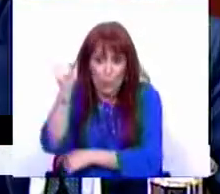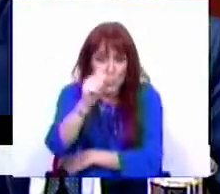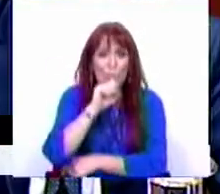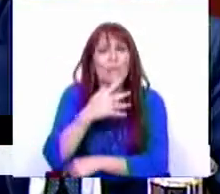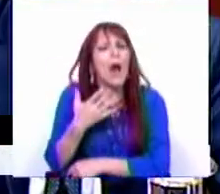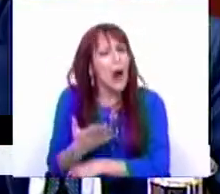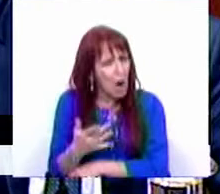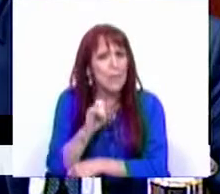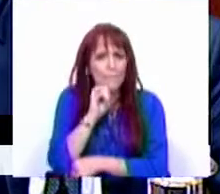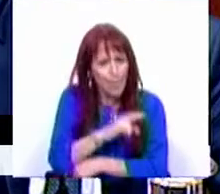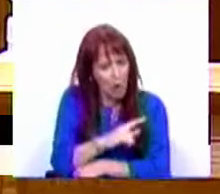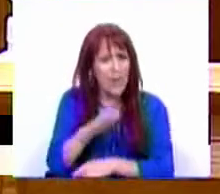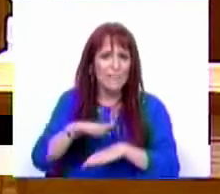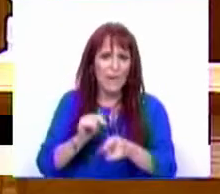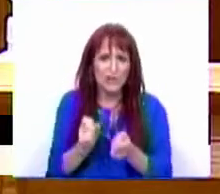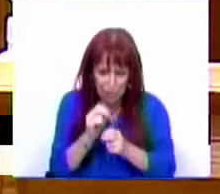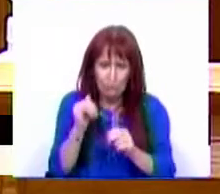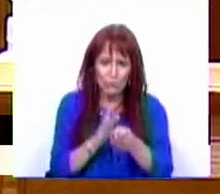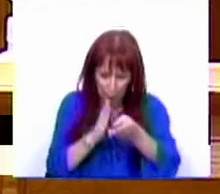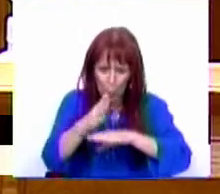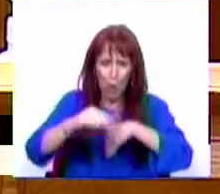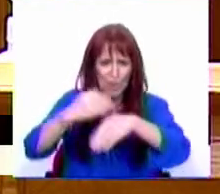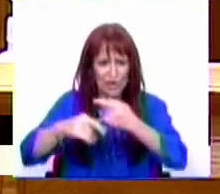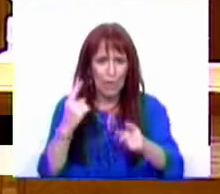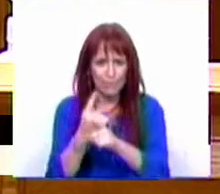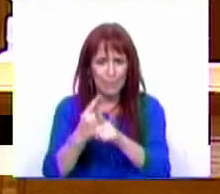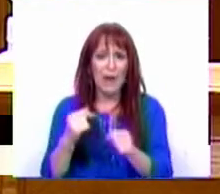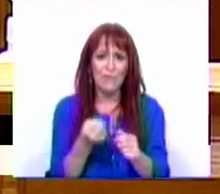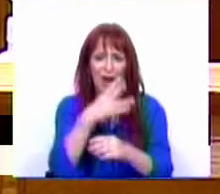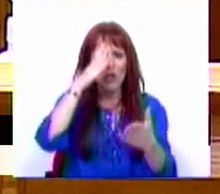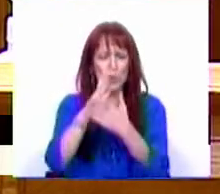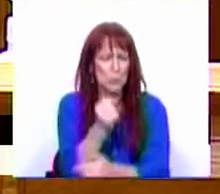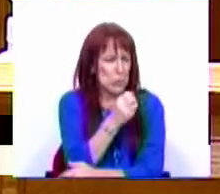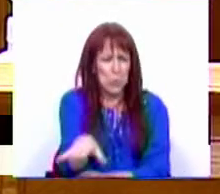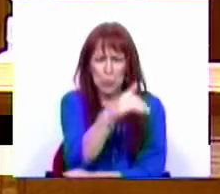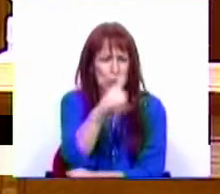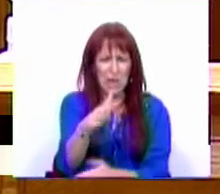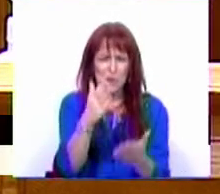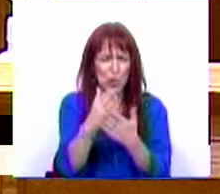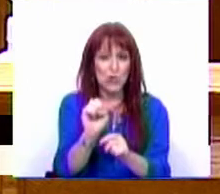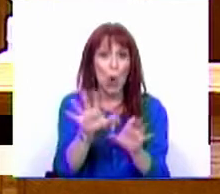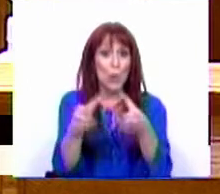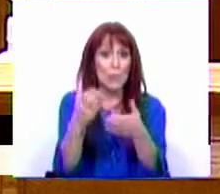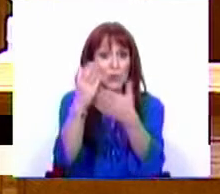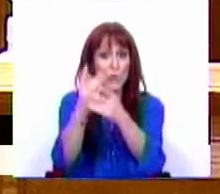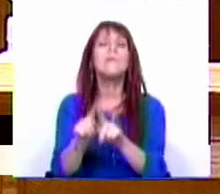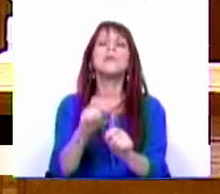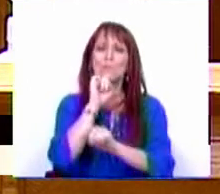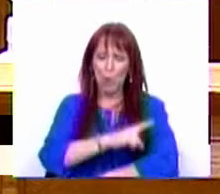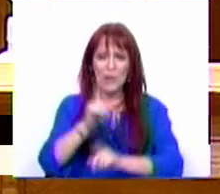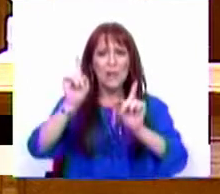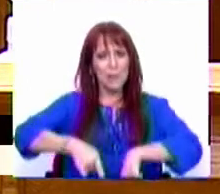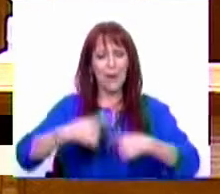podendo agora também fazer a renovação e há um conjunto de escolas, quase 200 escolas ou agrupamentos que vão poder